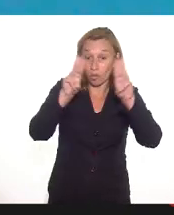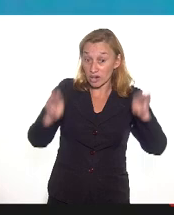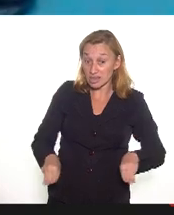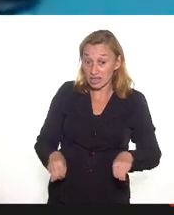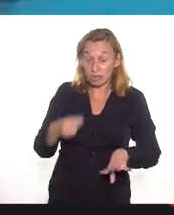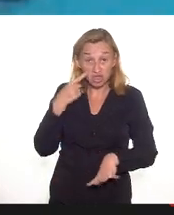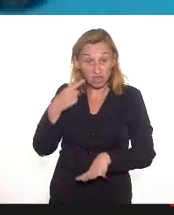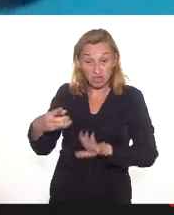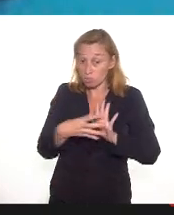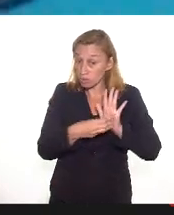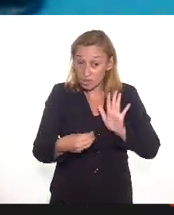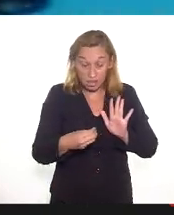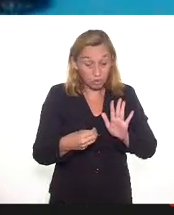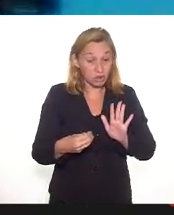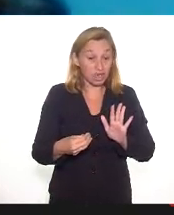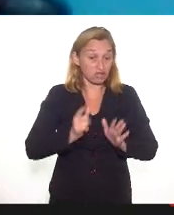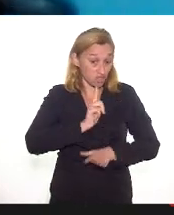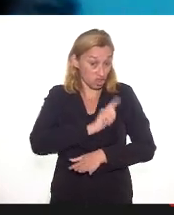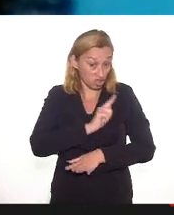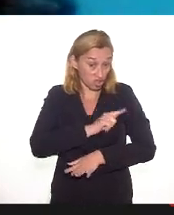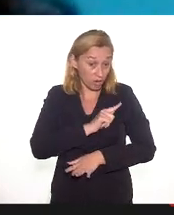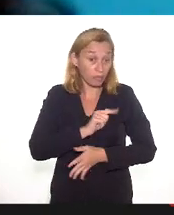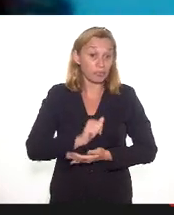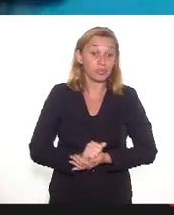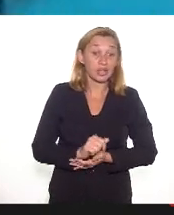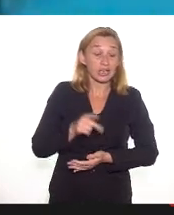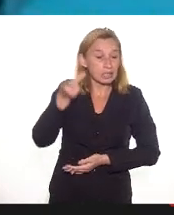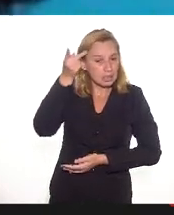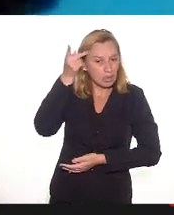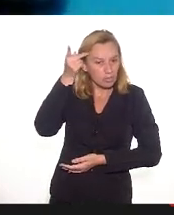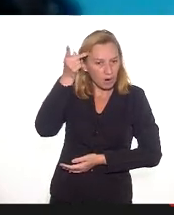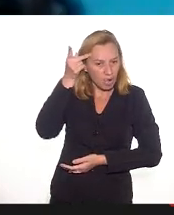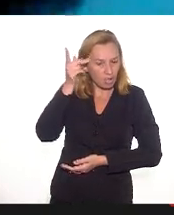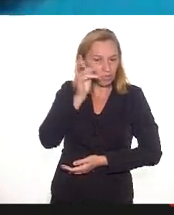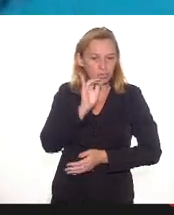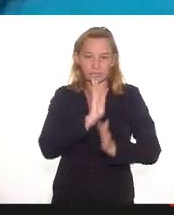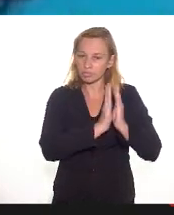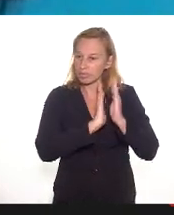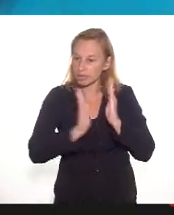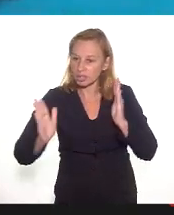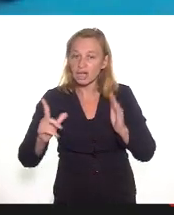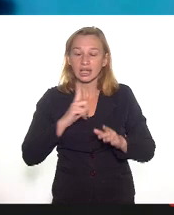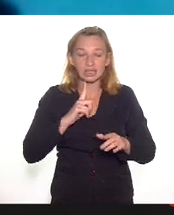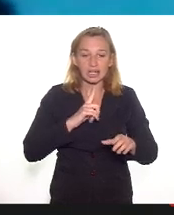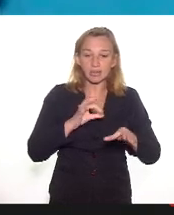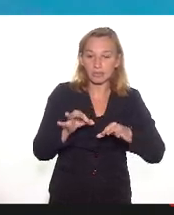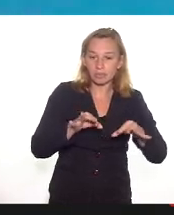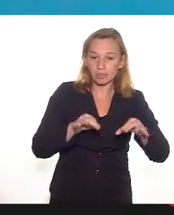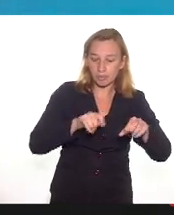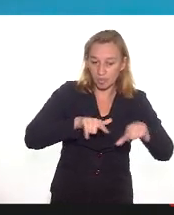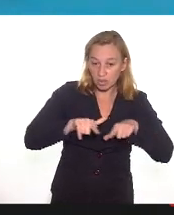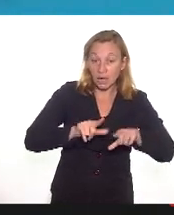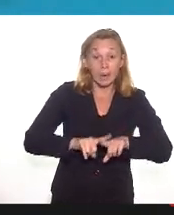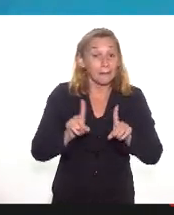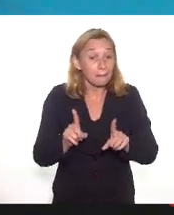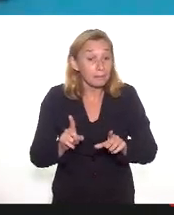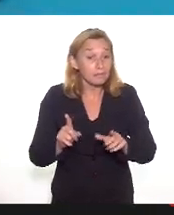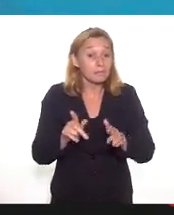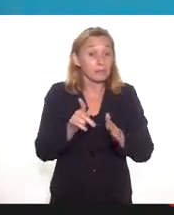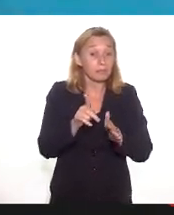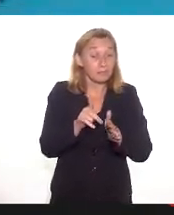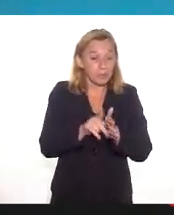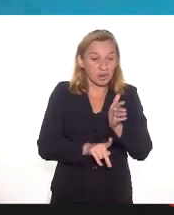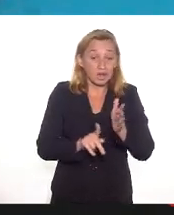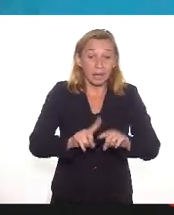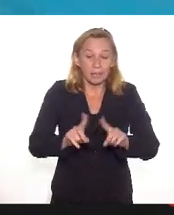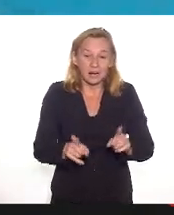um modelo em termos de gestão, que é a Pinocoteca de São Paulo, que tem projetos consolidados, mas que, na primeira crise, toda a sua